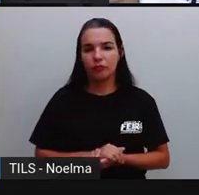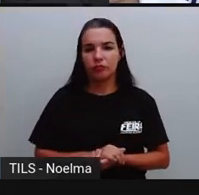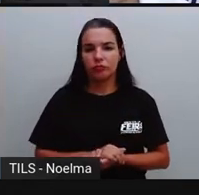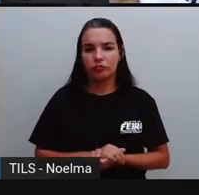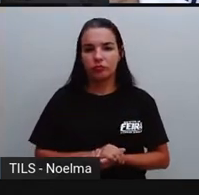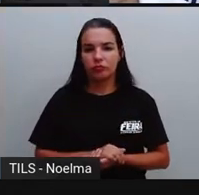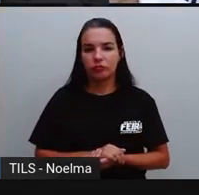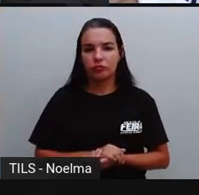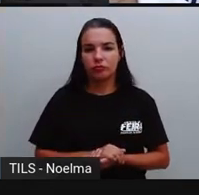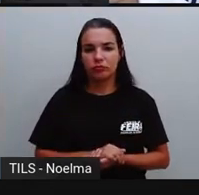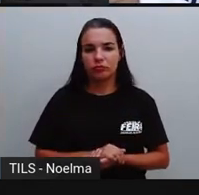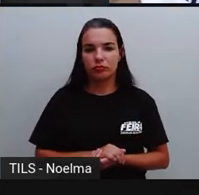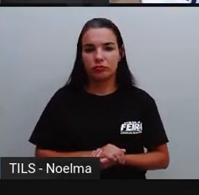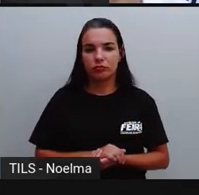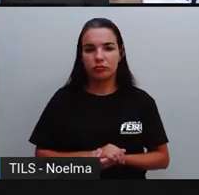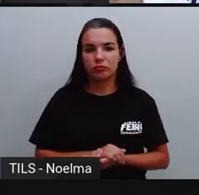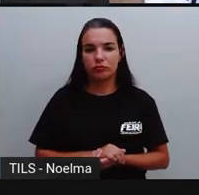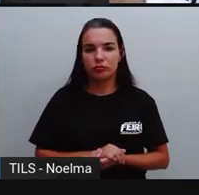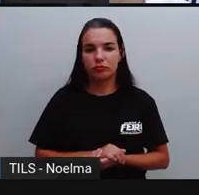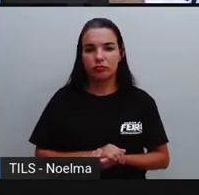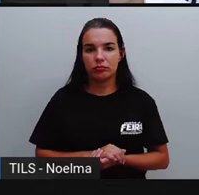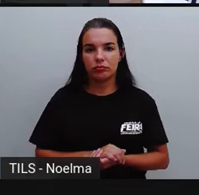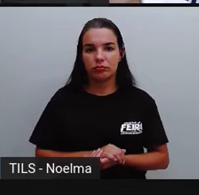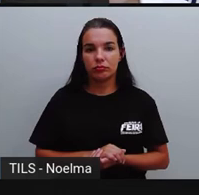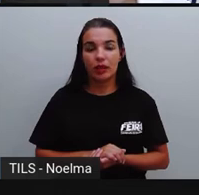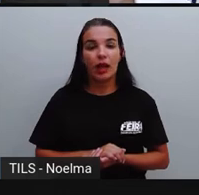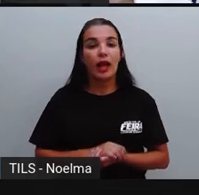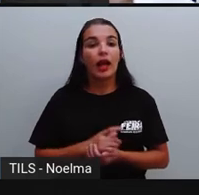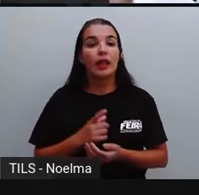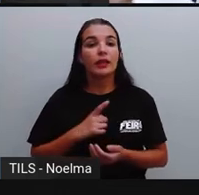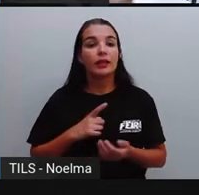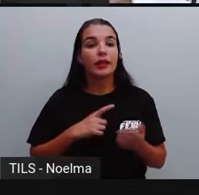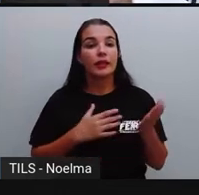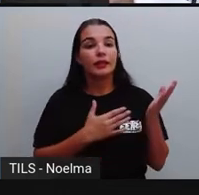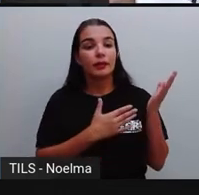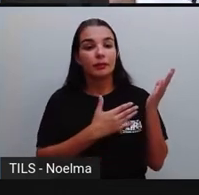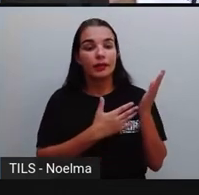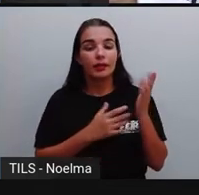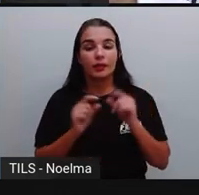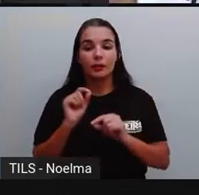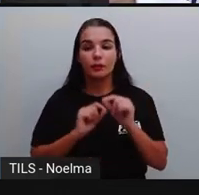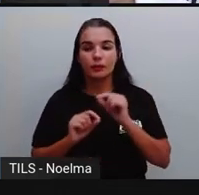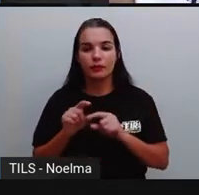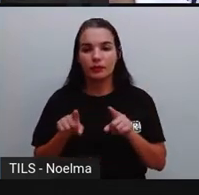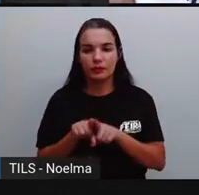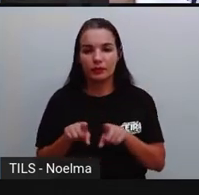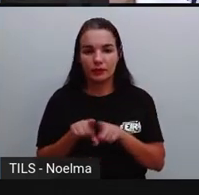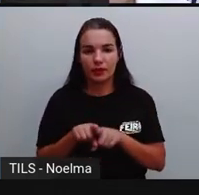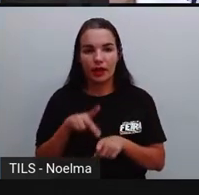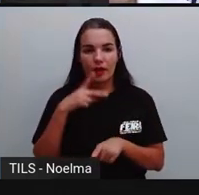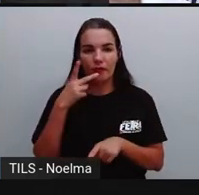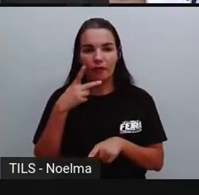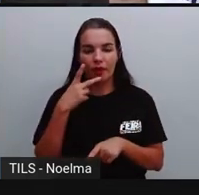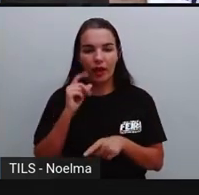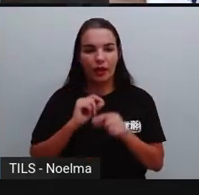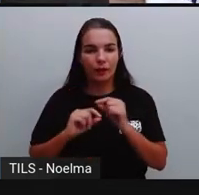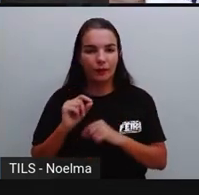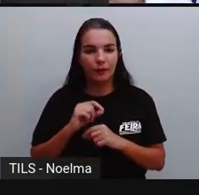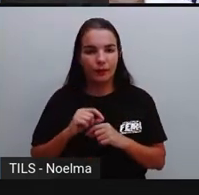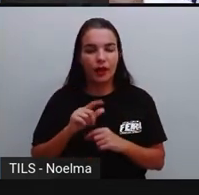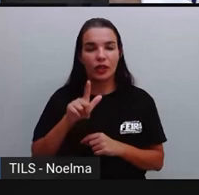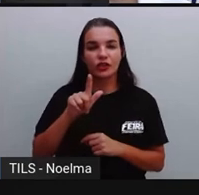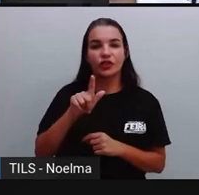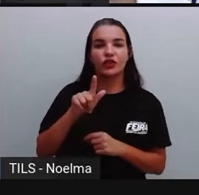Deixa a Proc passar aqui. E eu trouxe uma matéria, né? Essa matéria, ela está aí no